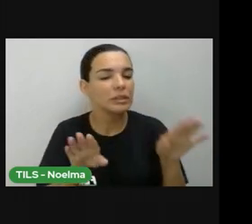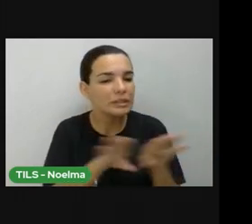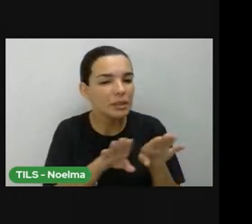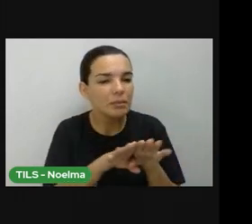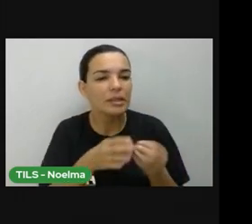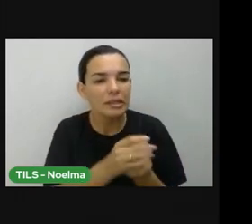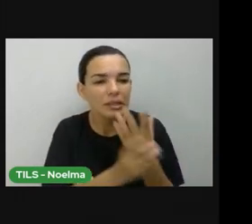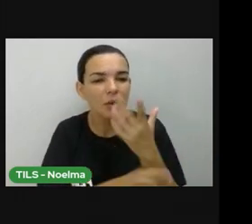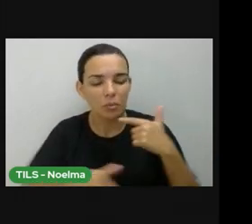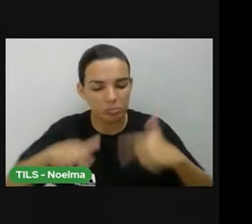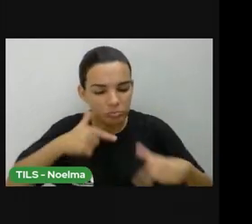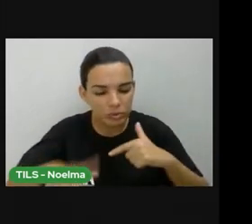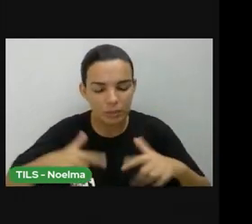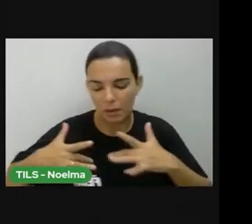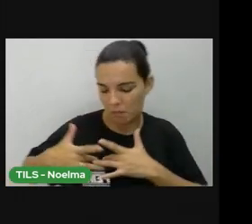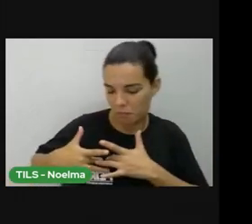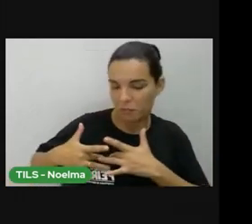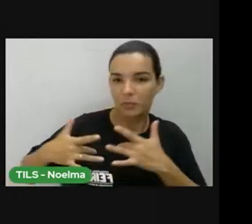comunitário, com,